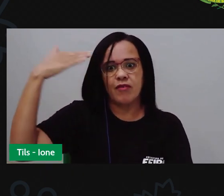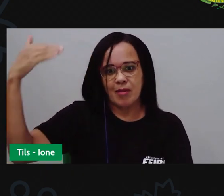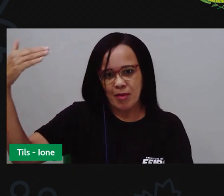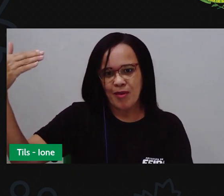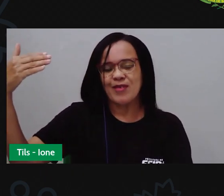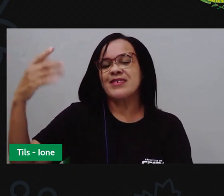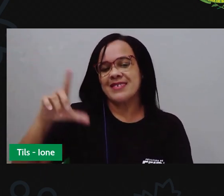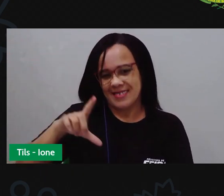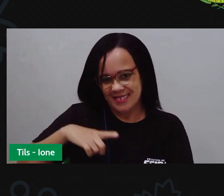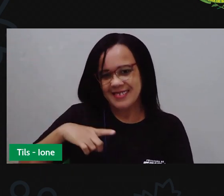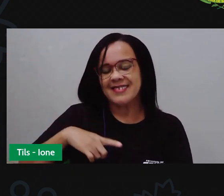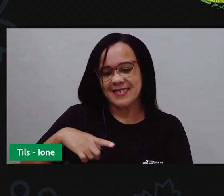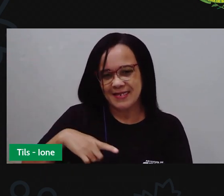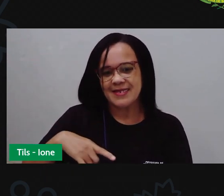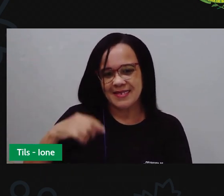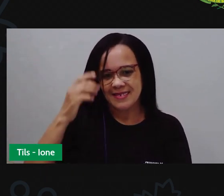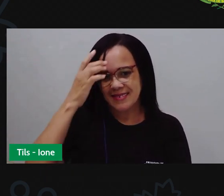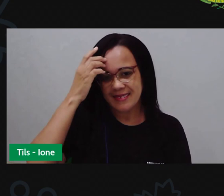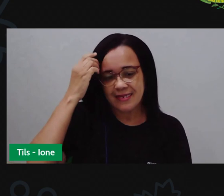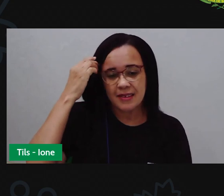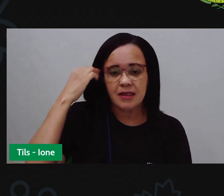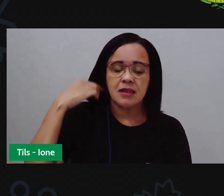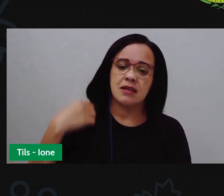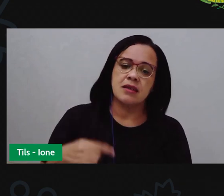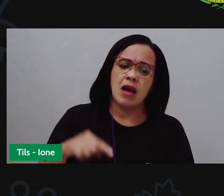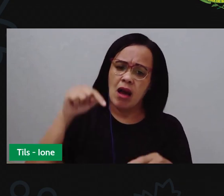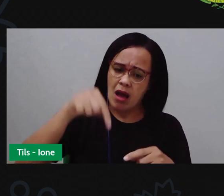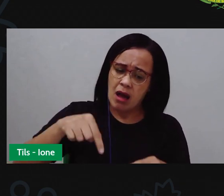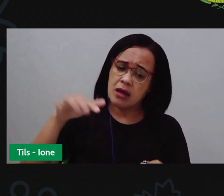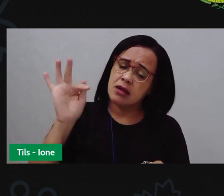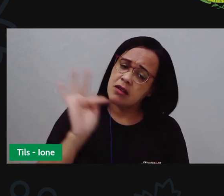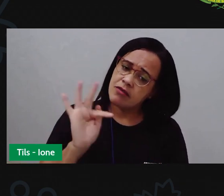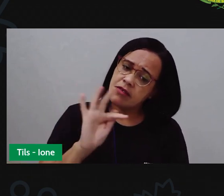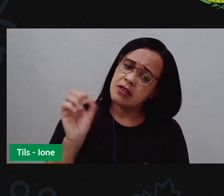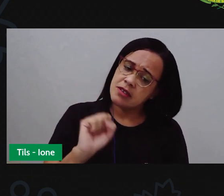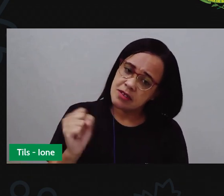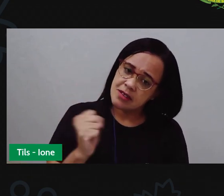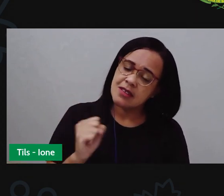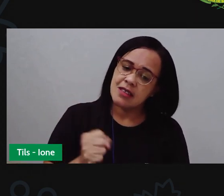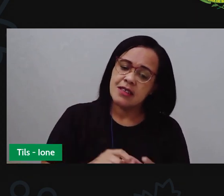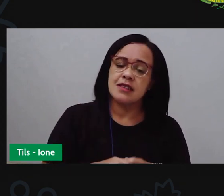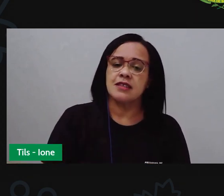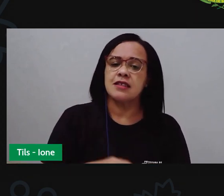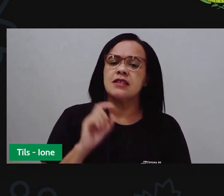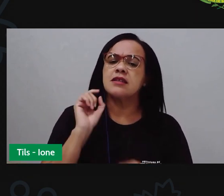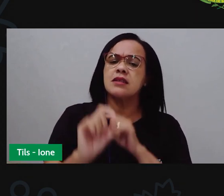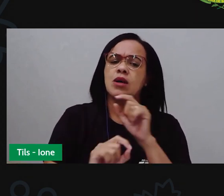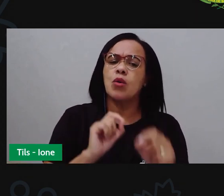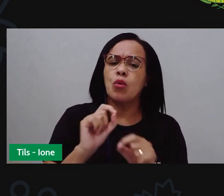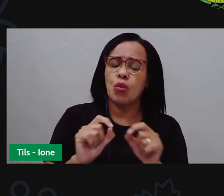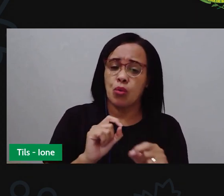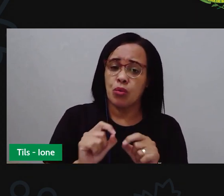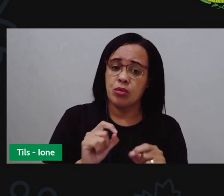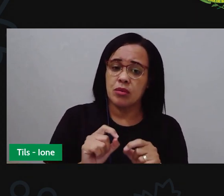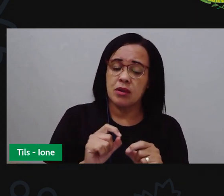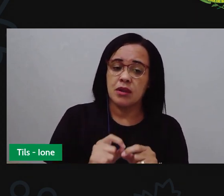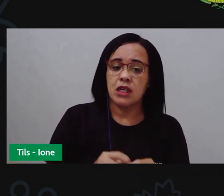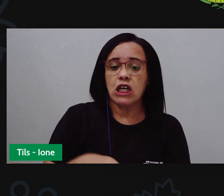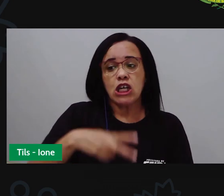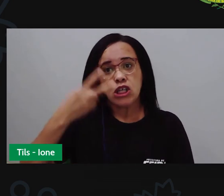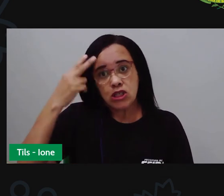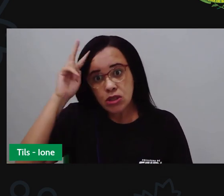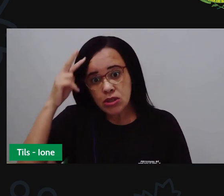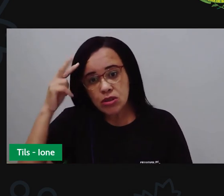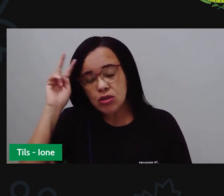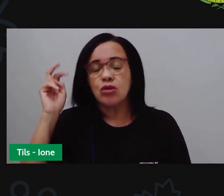tem a abriga histórias de diversas ferências, de diversas pessoas que